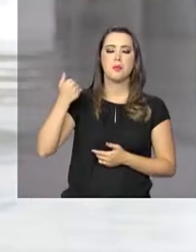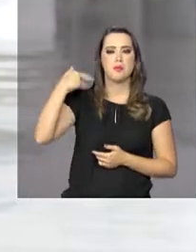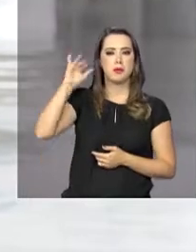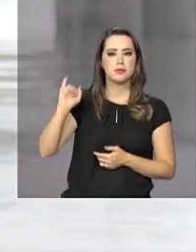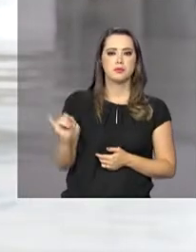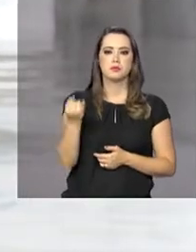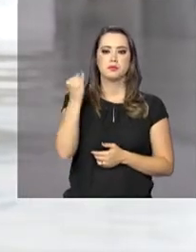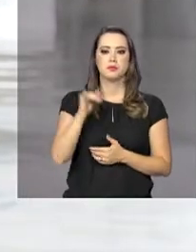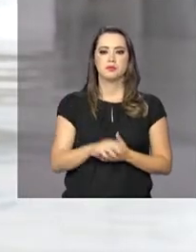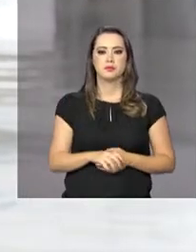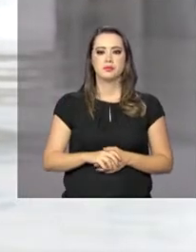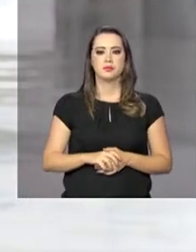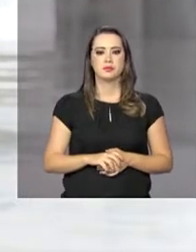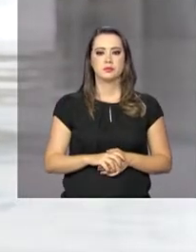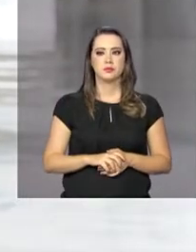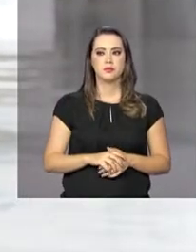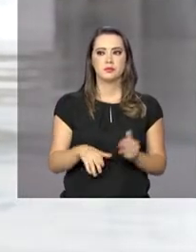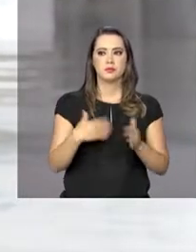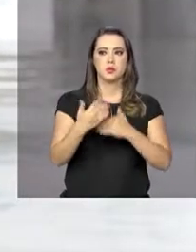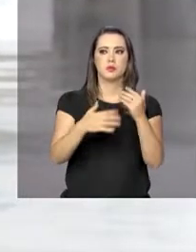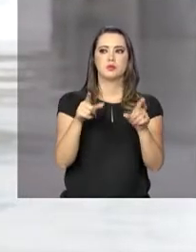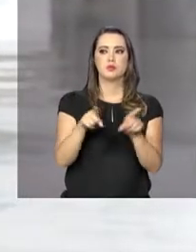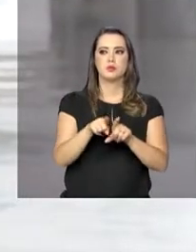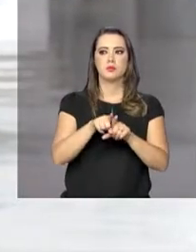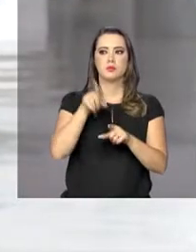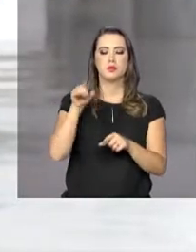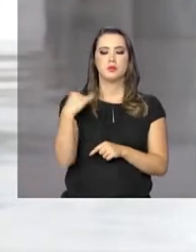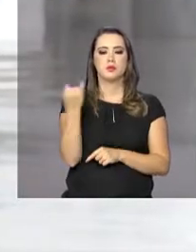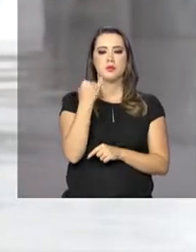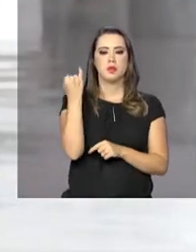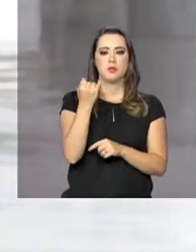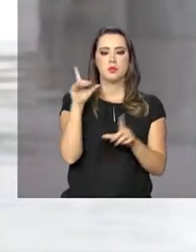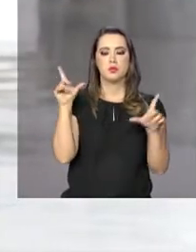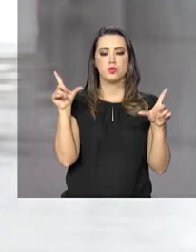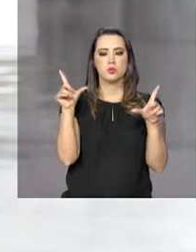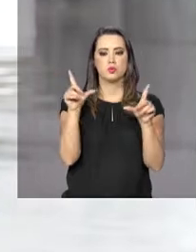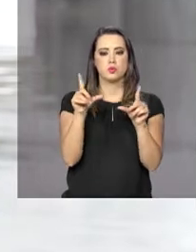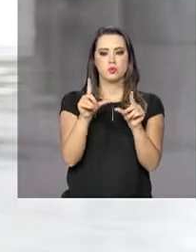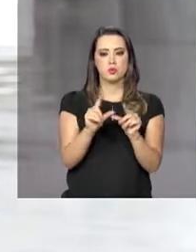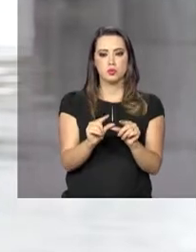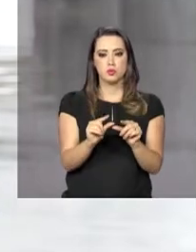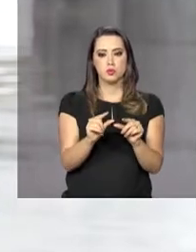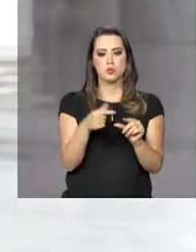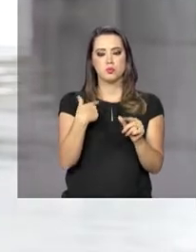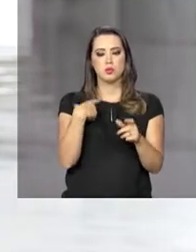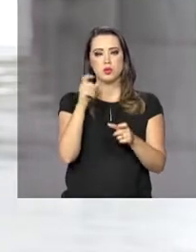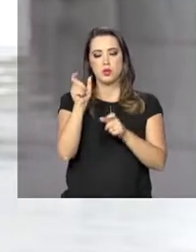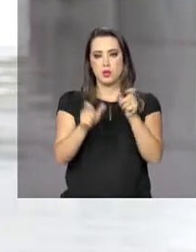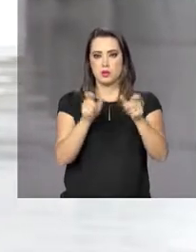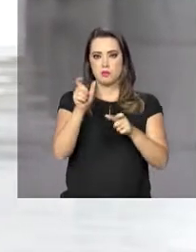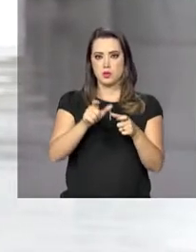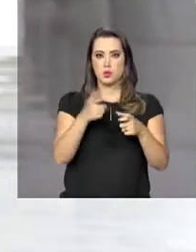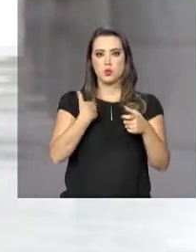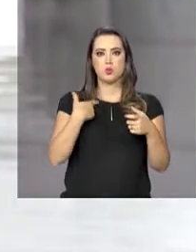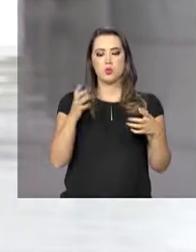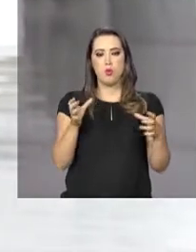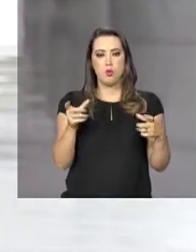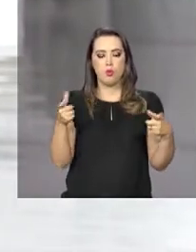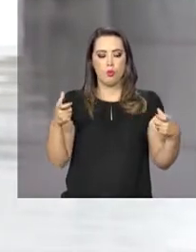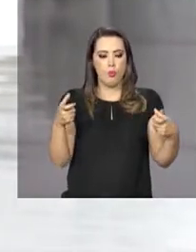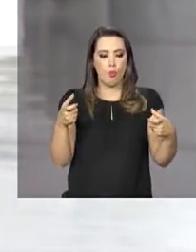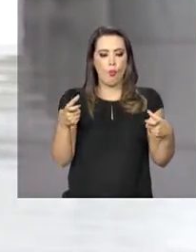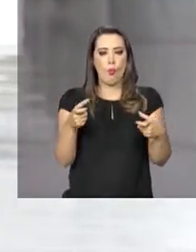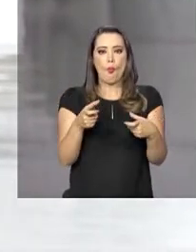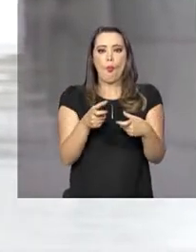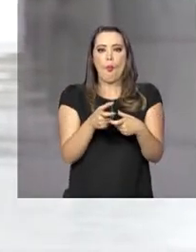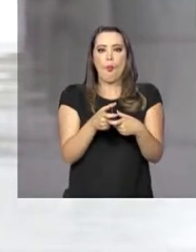oportunidades. Bom, esse processo serve também para desinchar a capital de Roraima, Boa Vista? Não é só uma